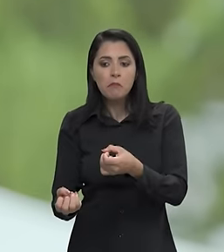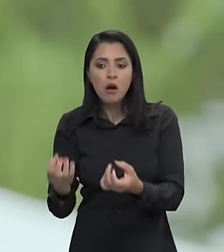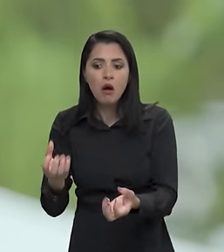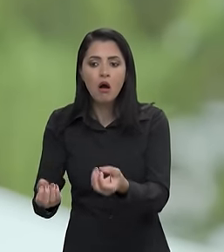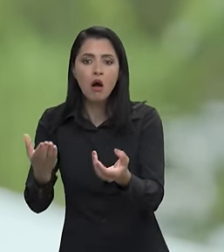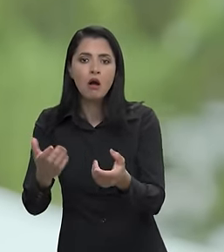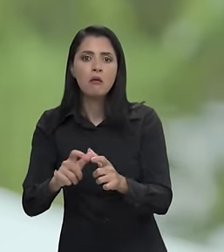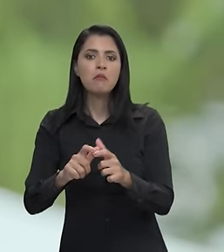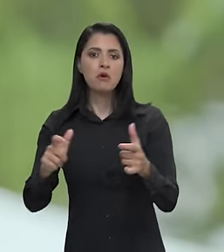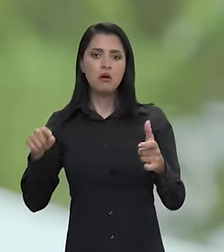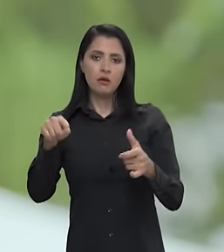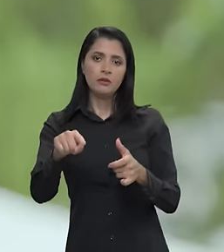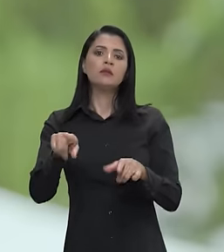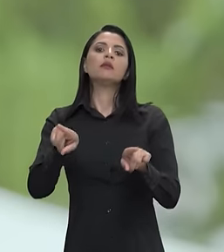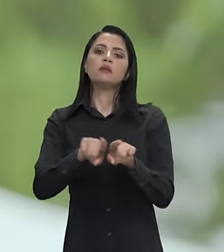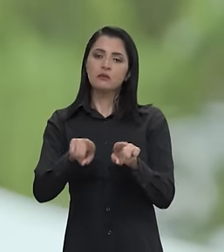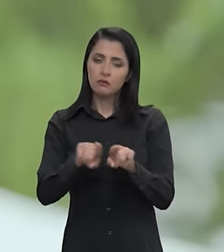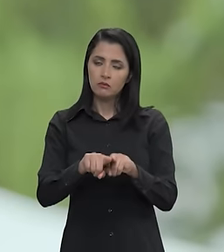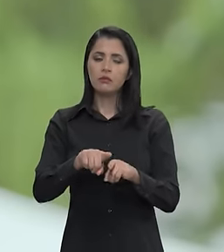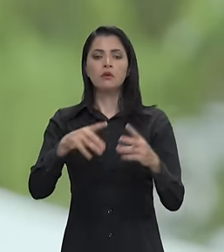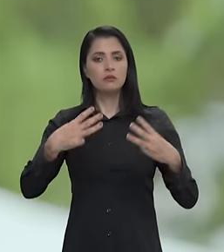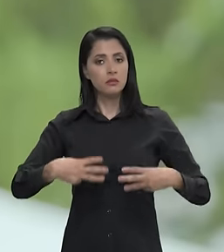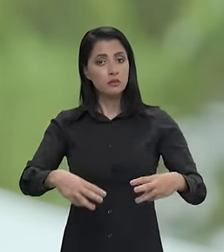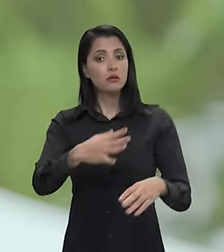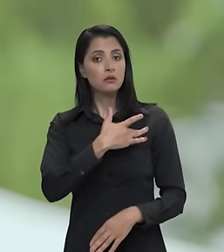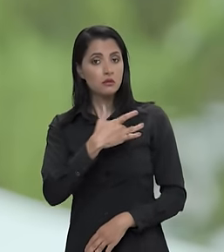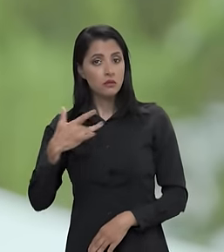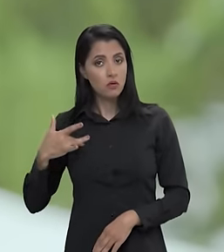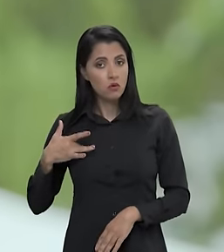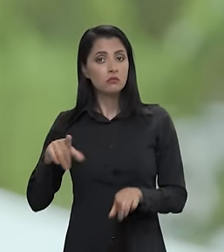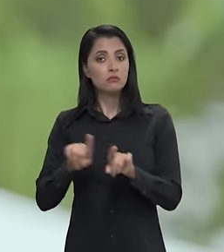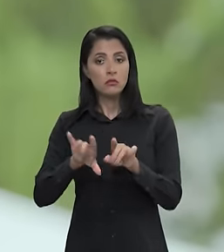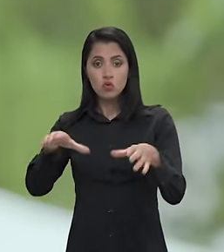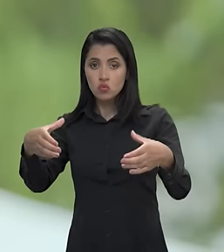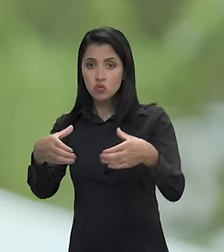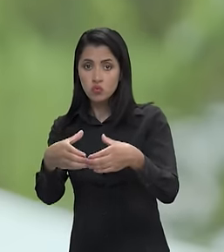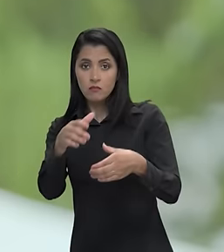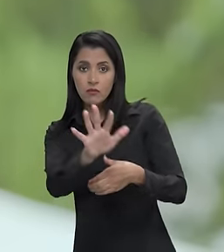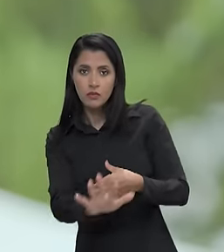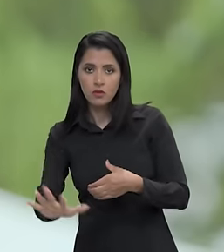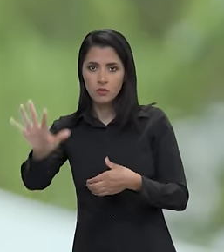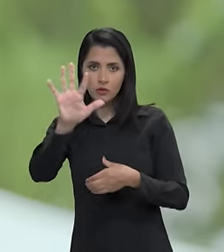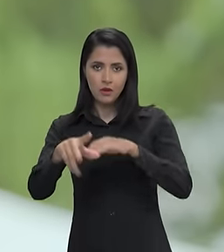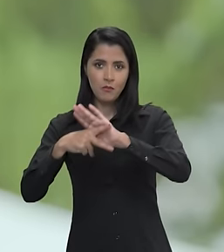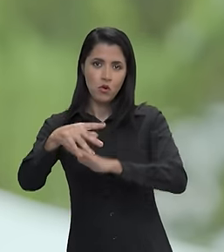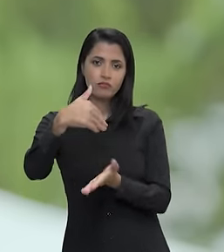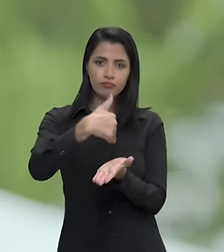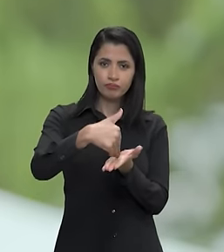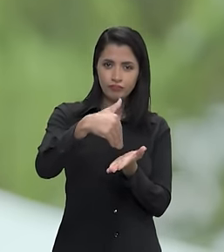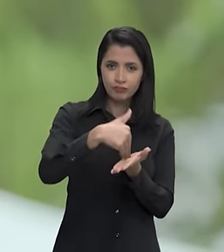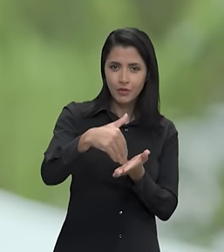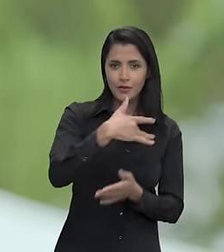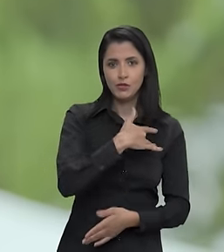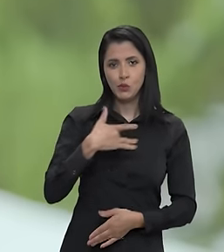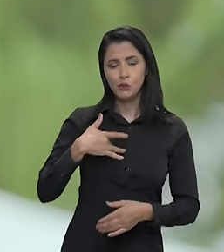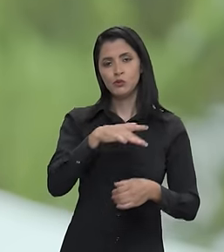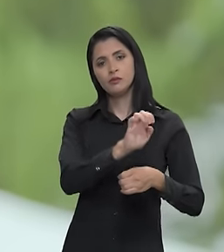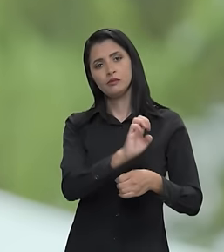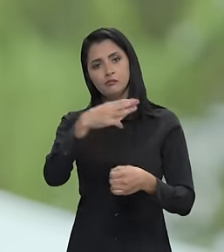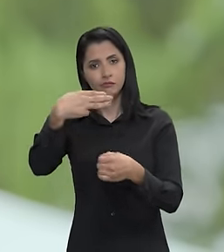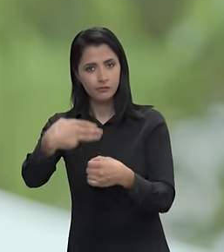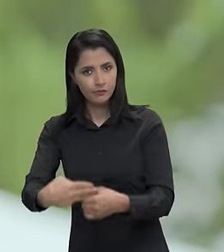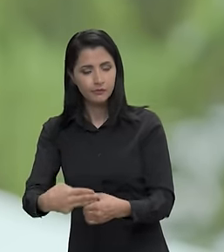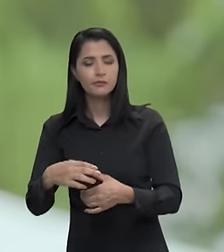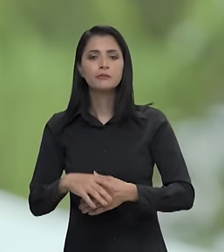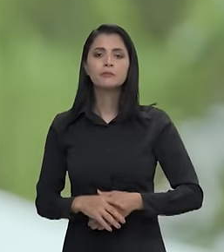doença e definidos pelo Ministério da Saúde e pelos Conselhos Nacionais de Secretários de Saúde